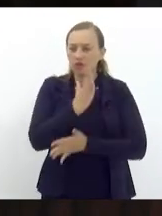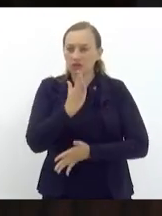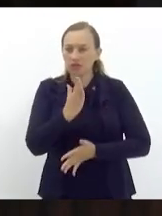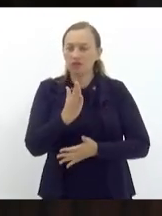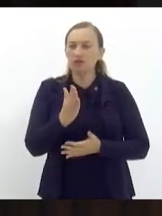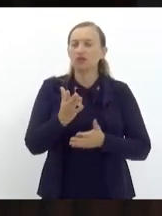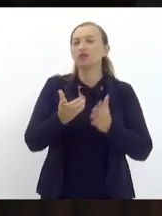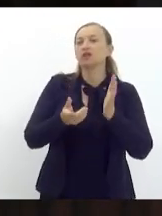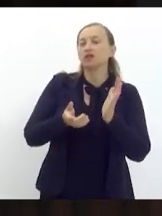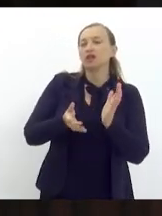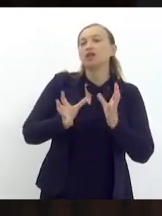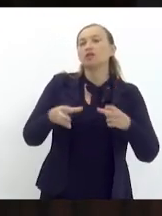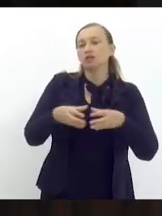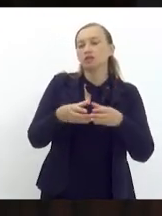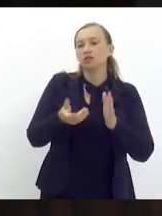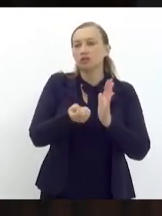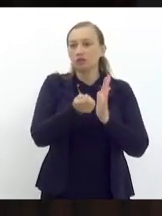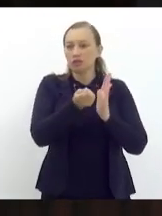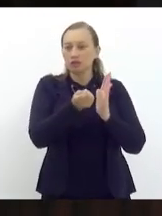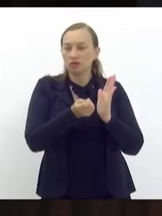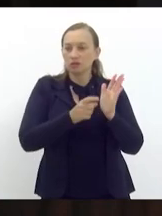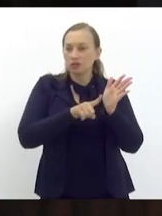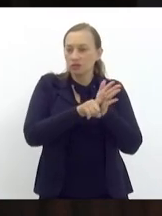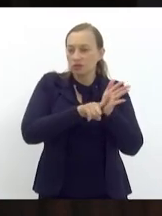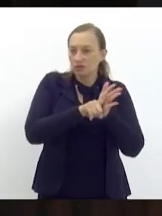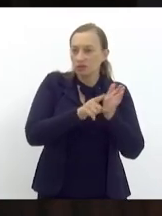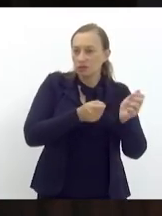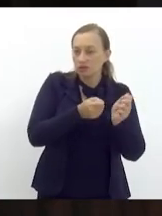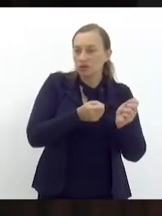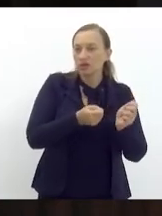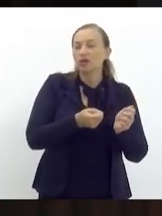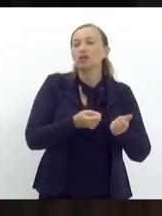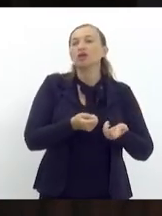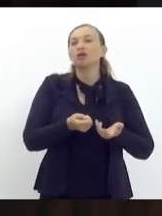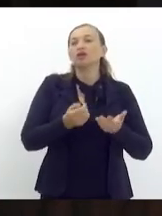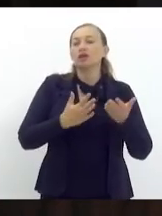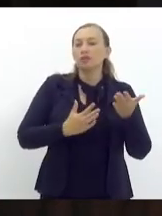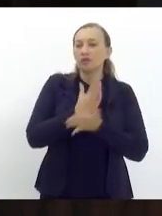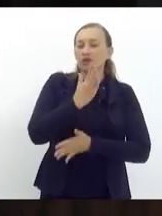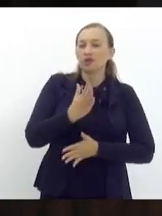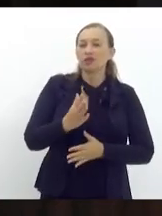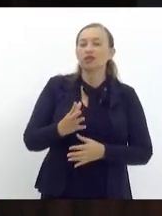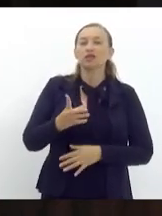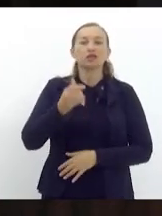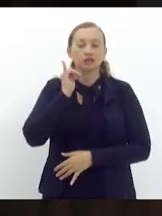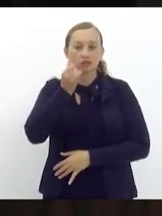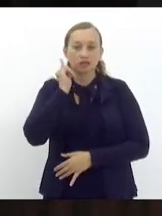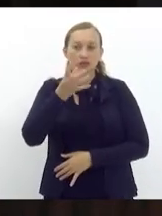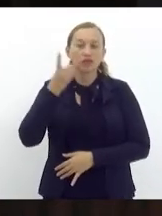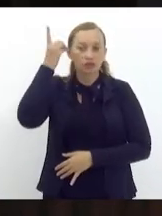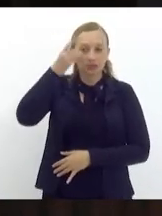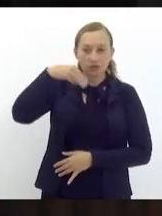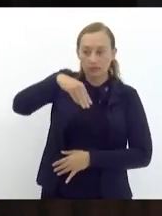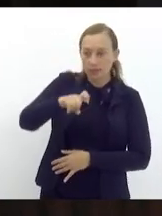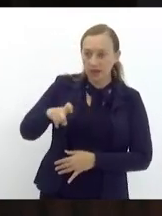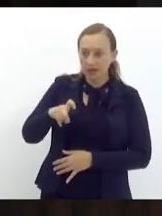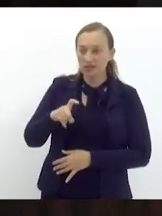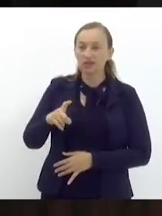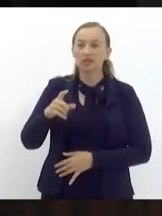fiscalização financeira favorável. Relatores, deputado Maxi Lemos, enfermeira Regiane